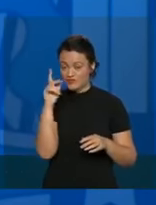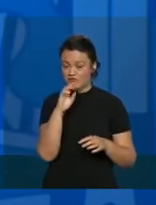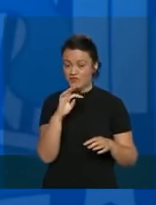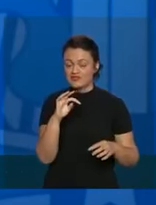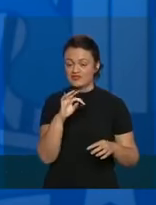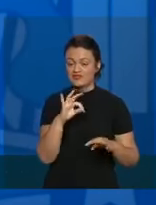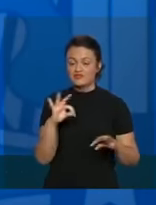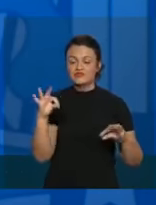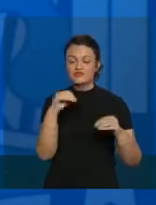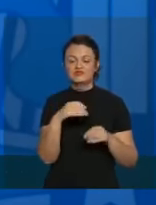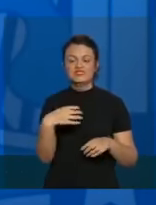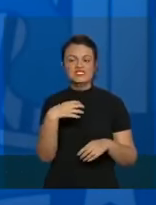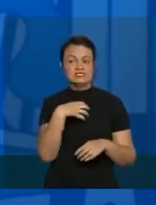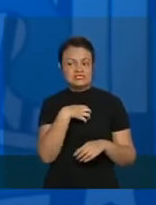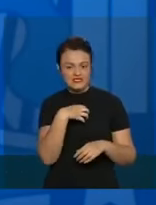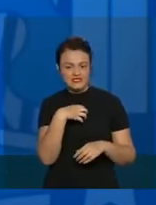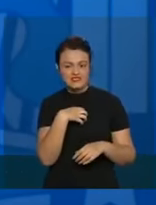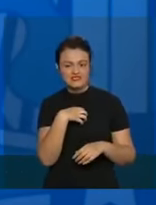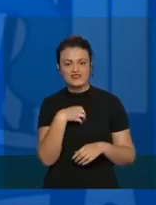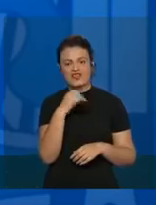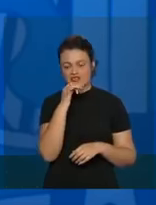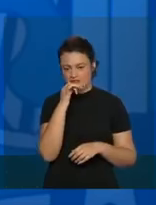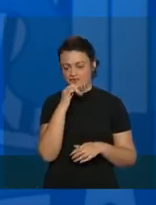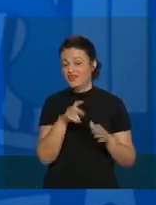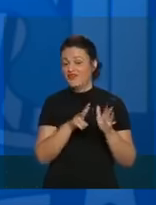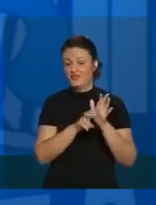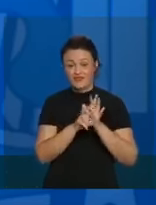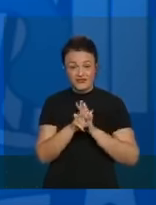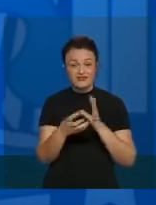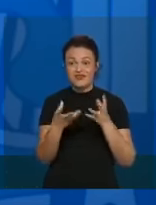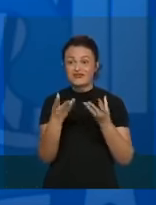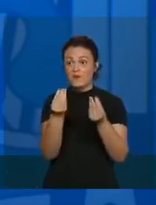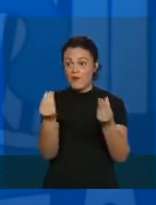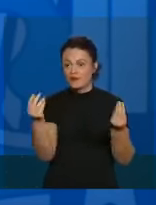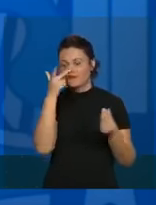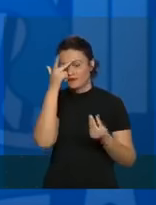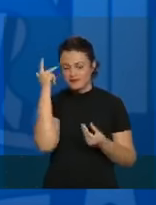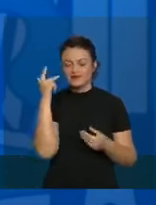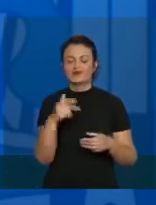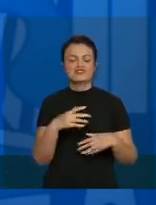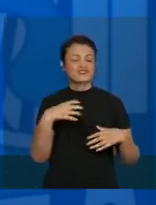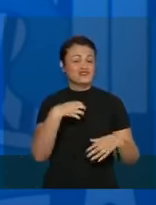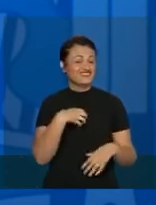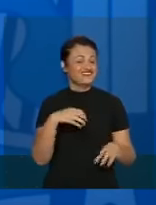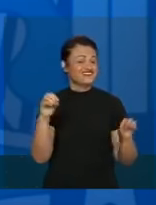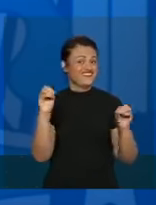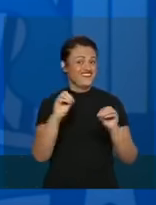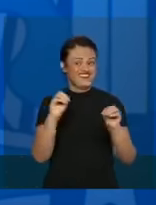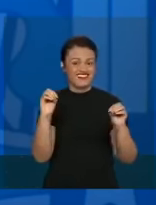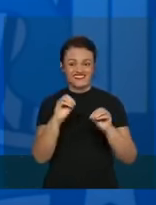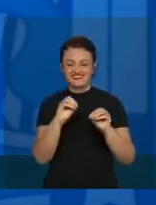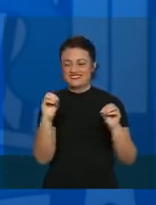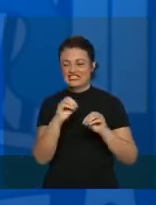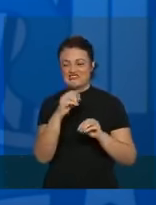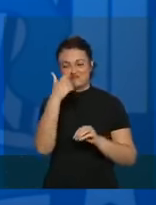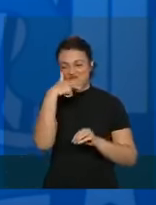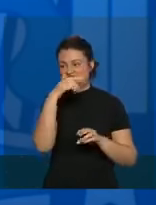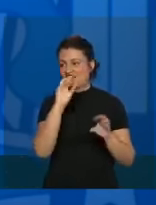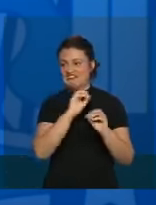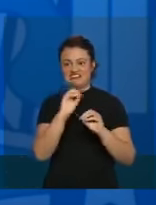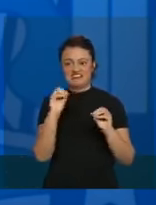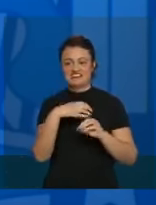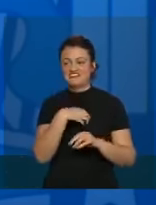que tiverem sintoma, porque esse vírus nós vamos ter muita gente que vai ter imunidade sem ter nada, nenhuma gripezinha.